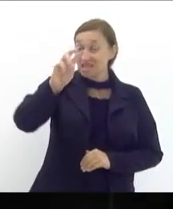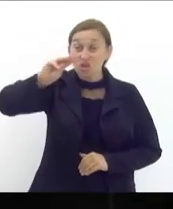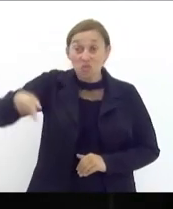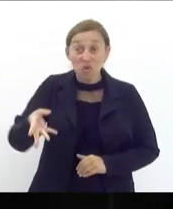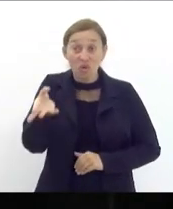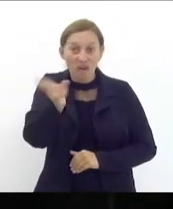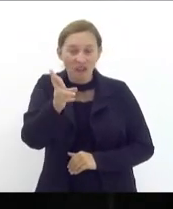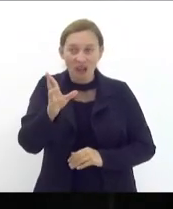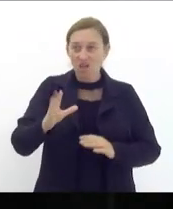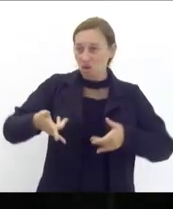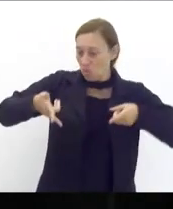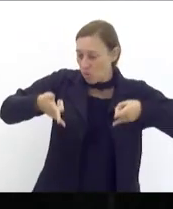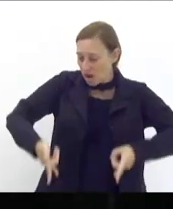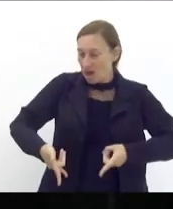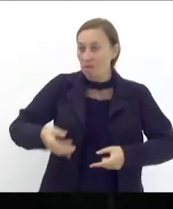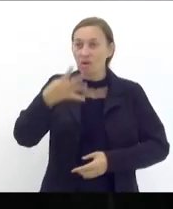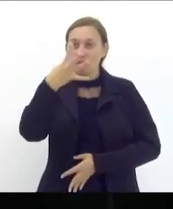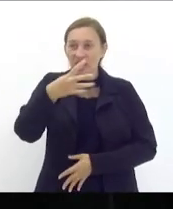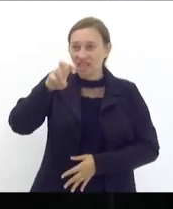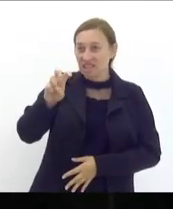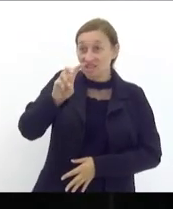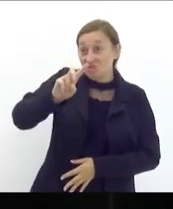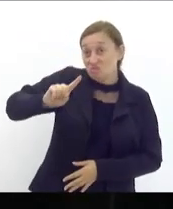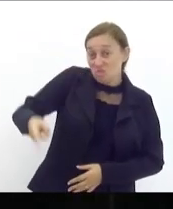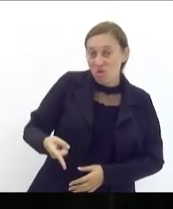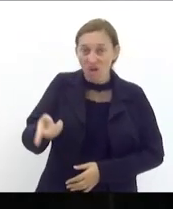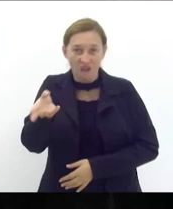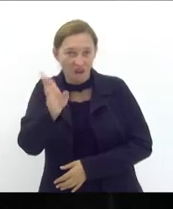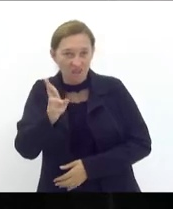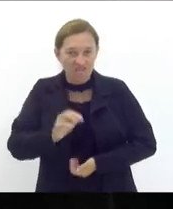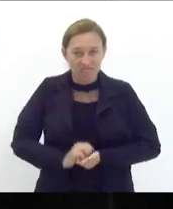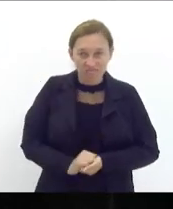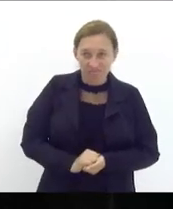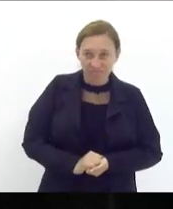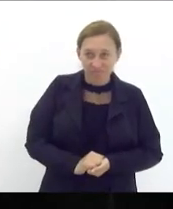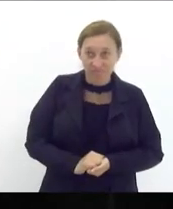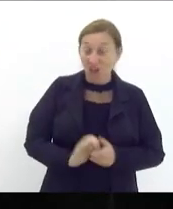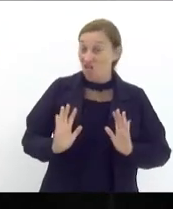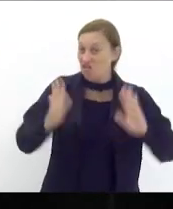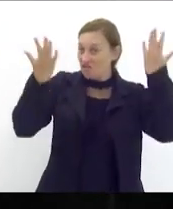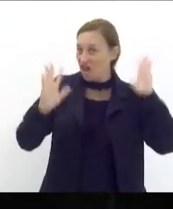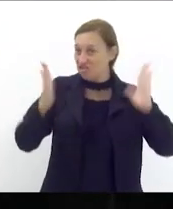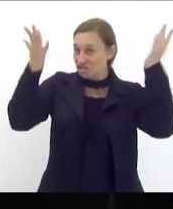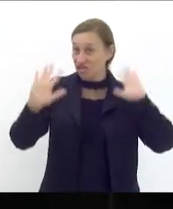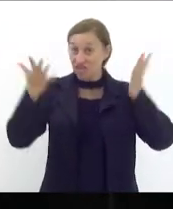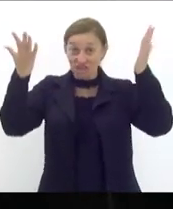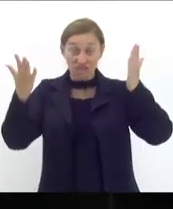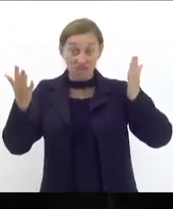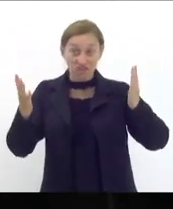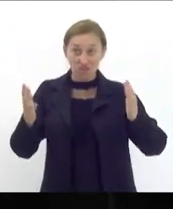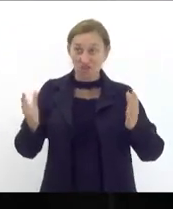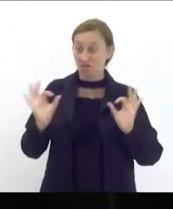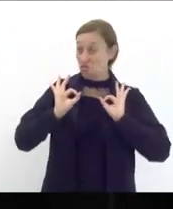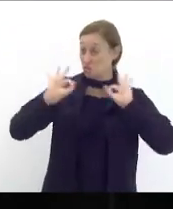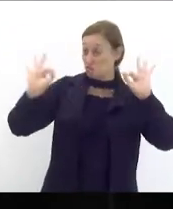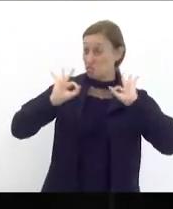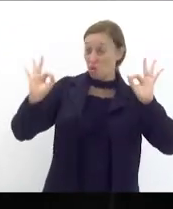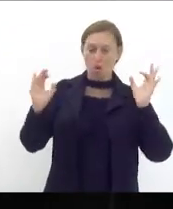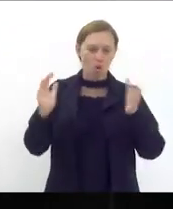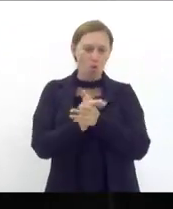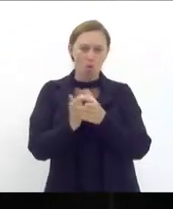uma cama de 45 mil reais festas luxuosas um casamento